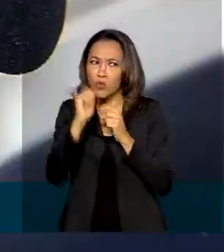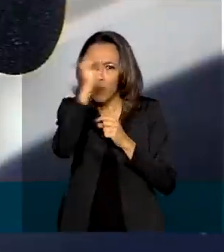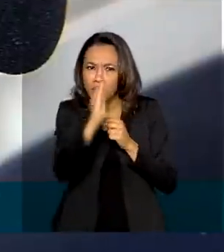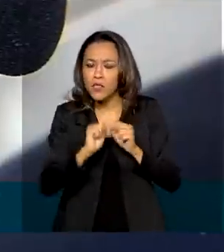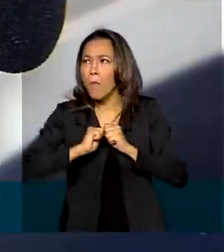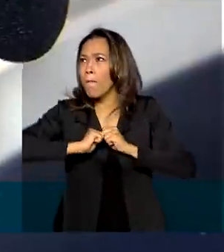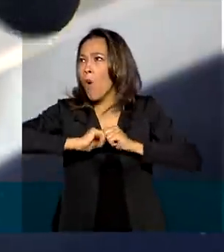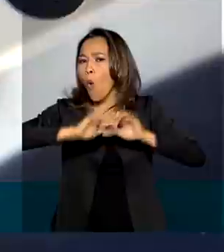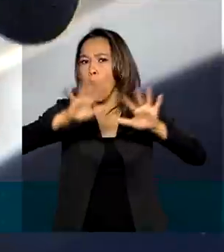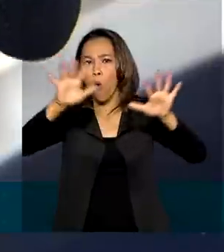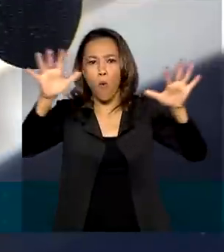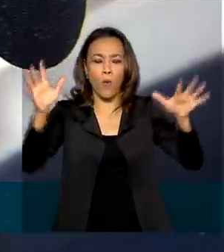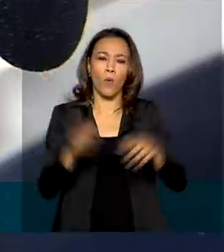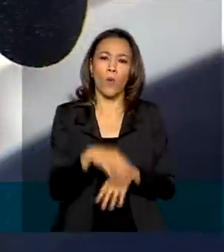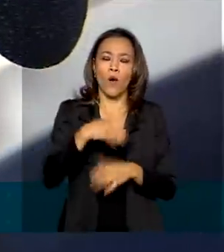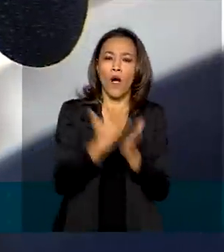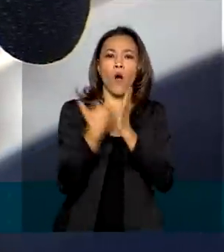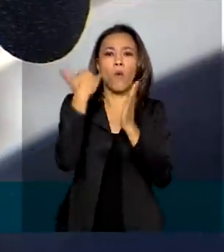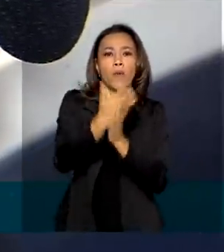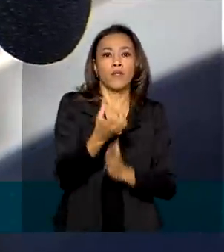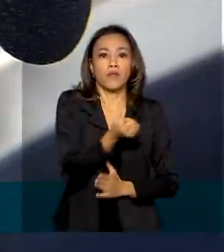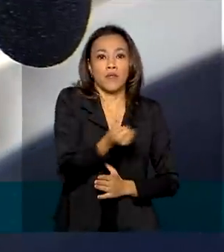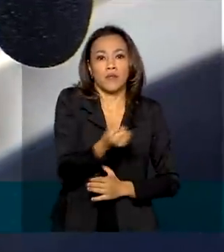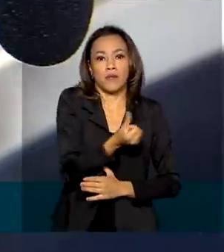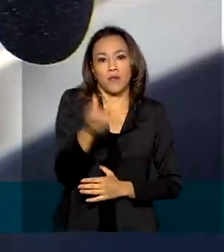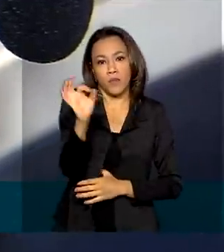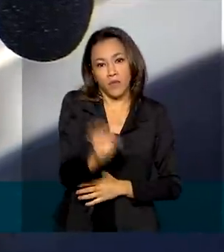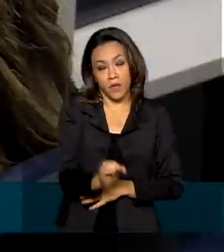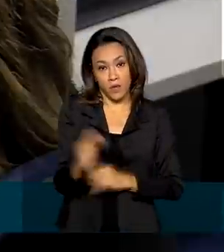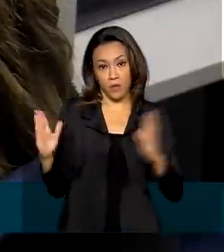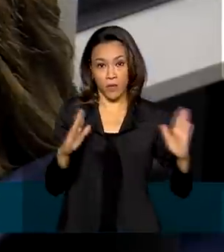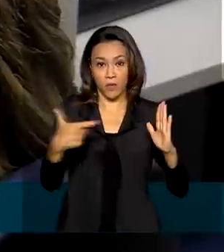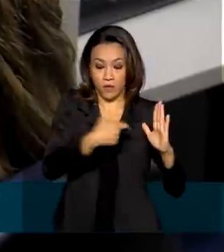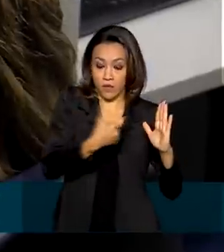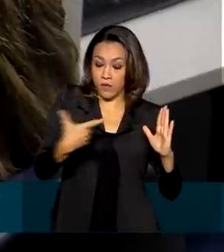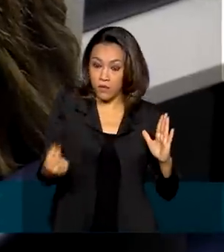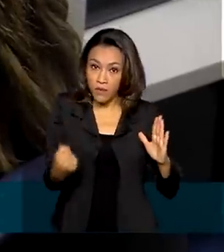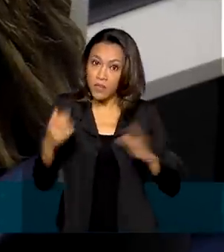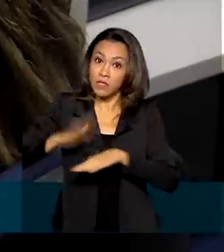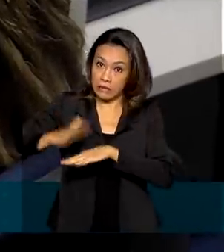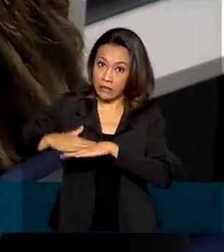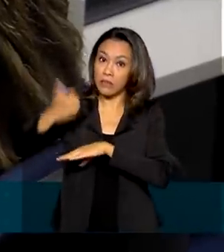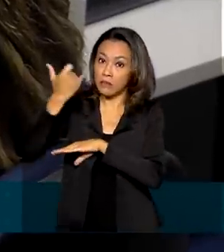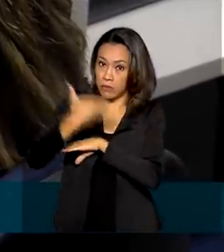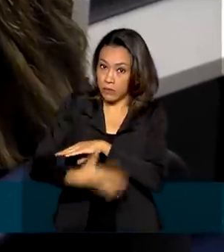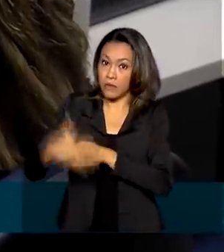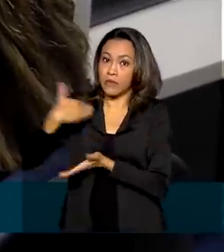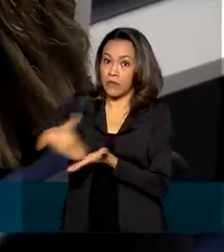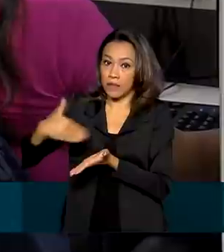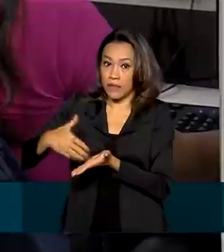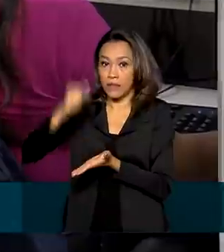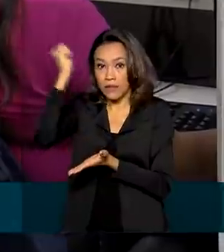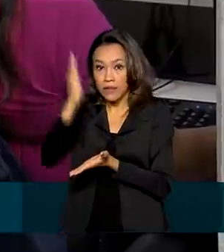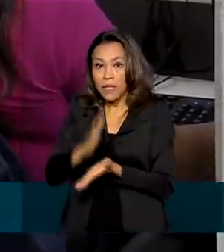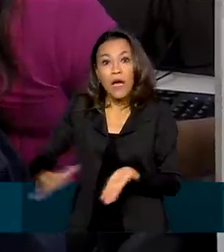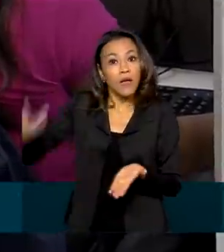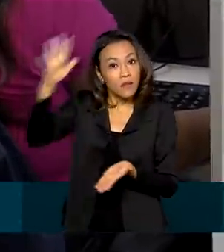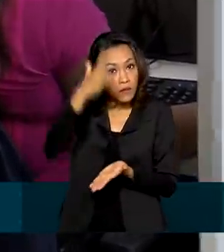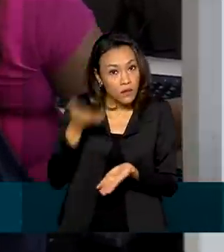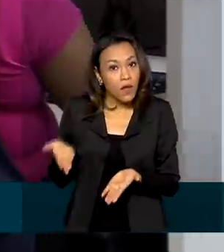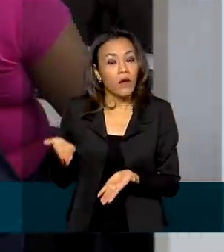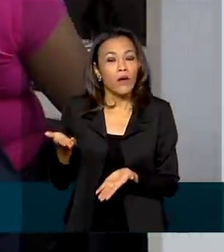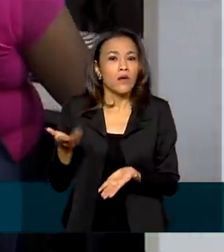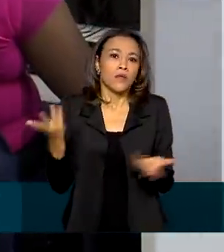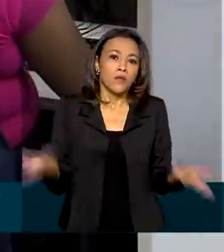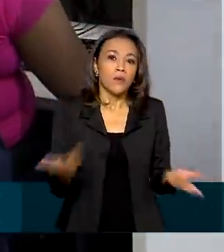Um aumento de 66% só em 2020, de acordo com a Secretaria Nacional do Consumidor. O governo federal